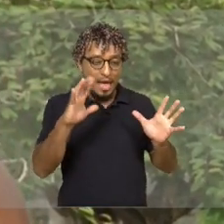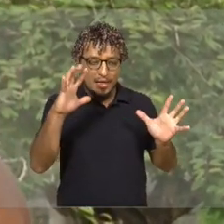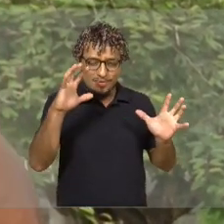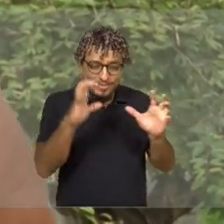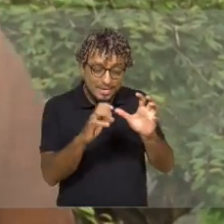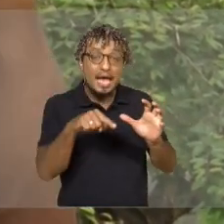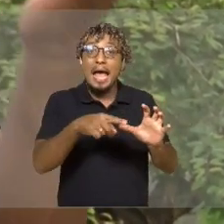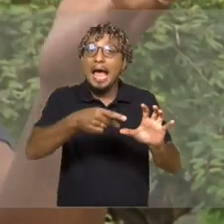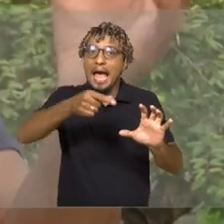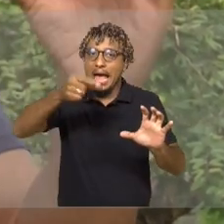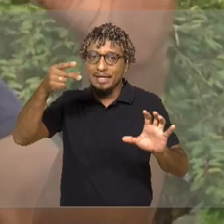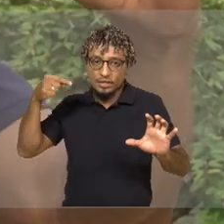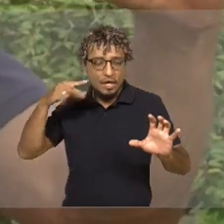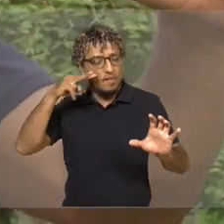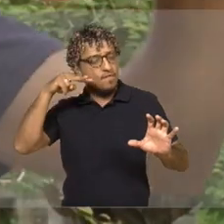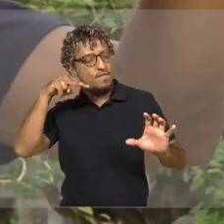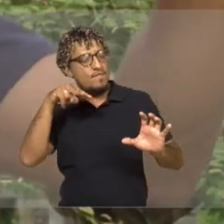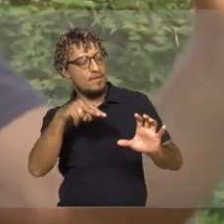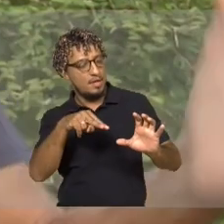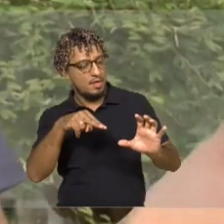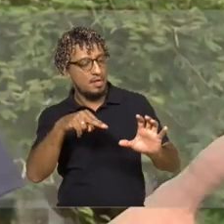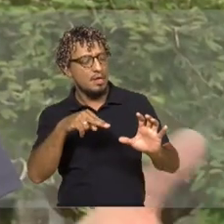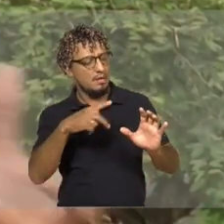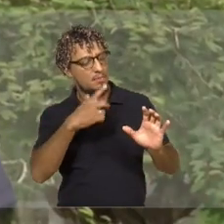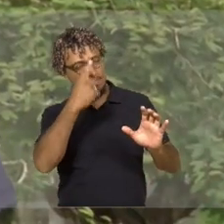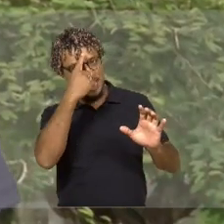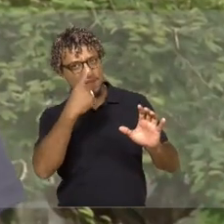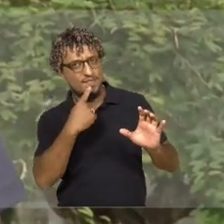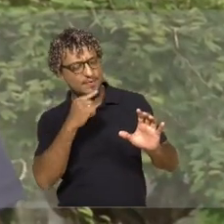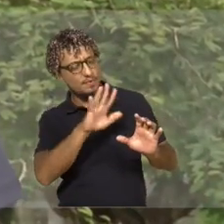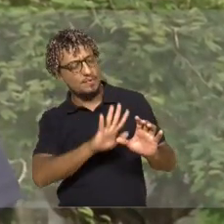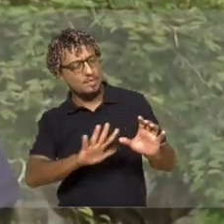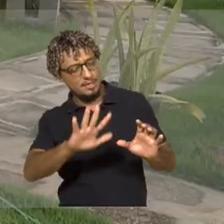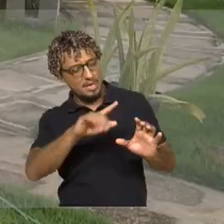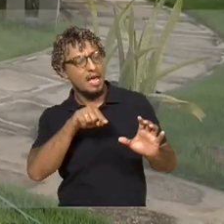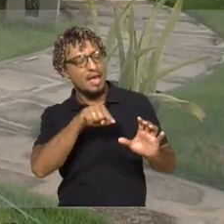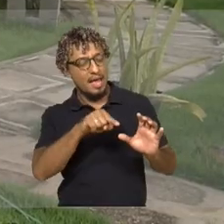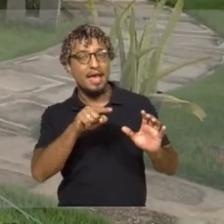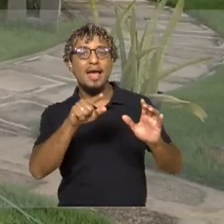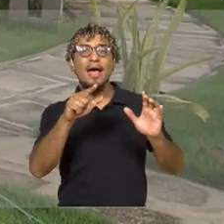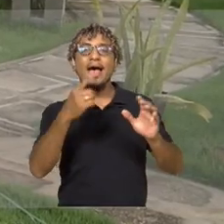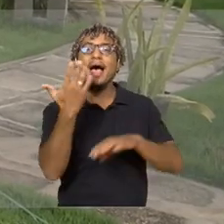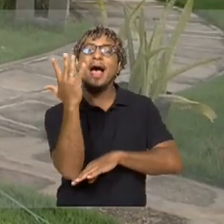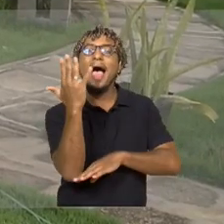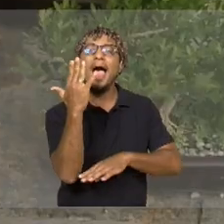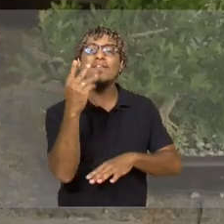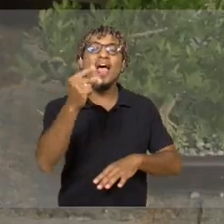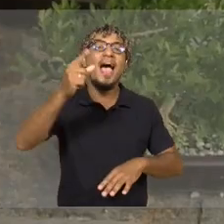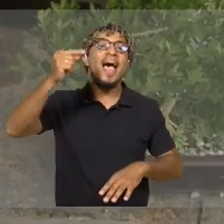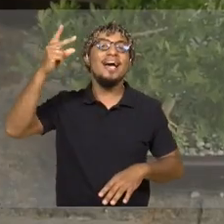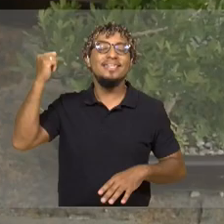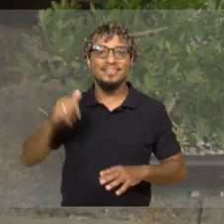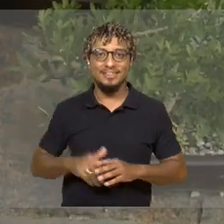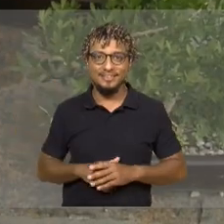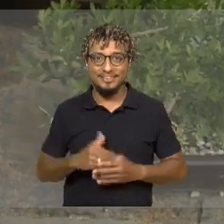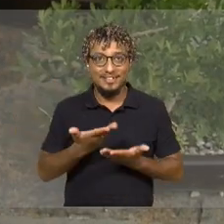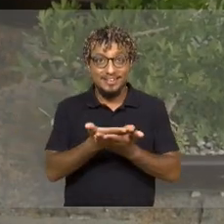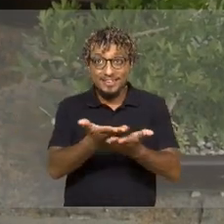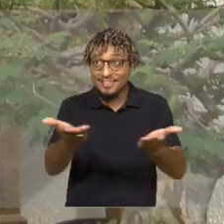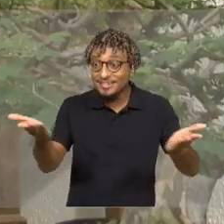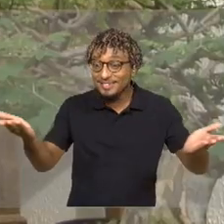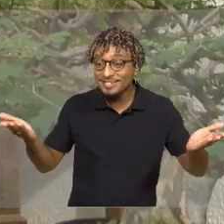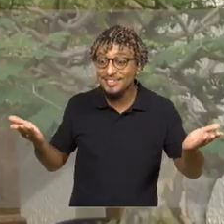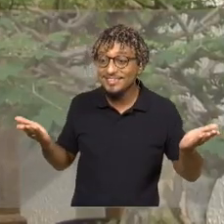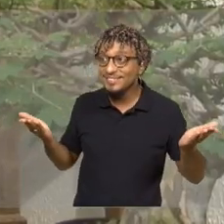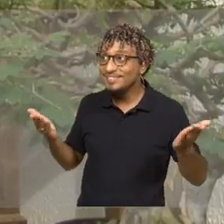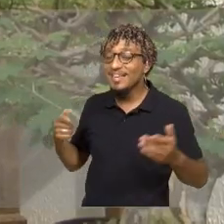você consiga imaginar, vendo o seu perfil, uma árvore antiga. O jardim imenso e cheio de pequenas árvores